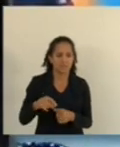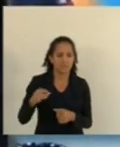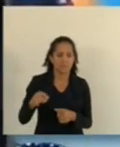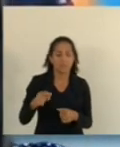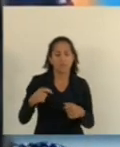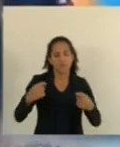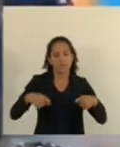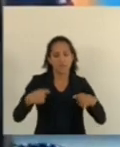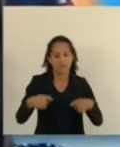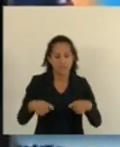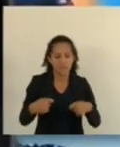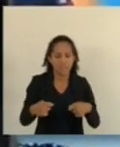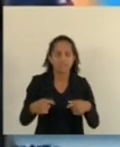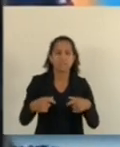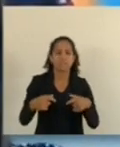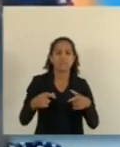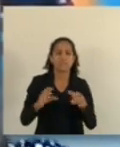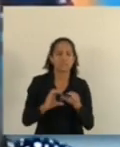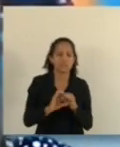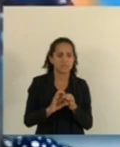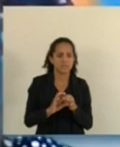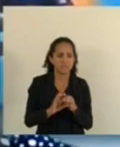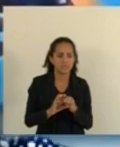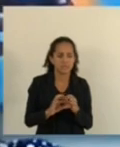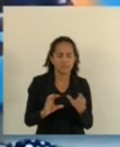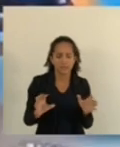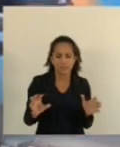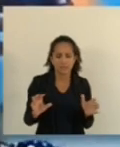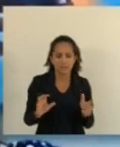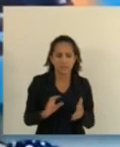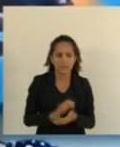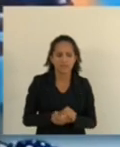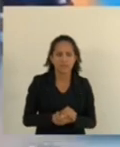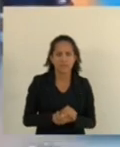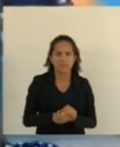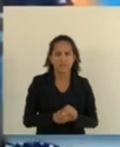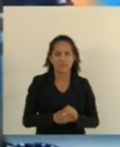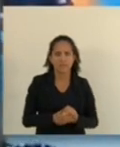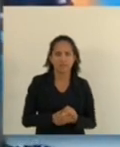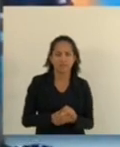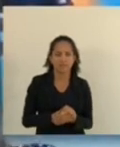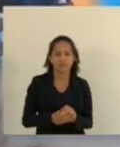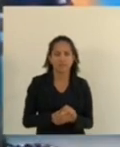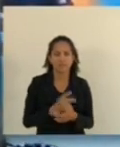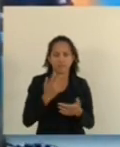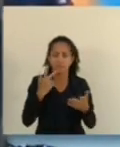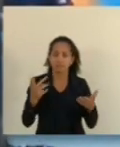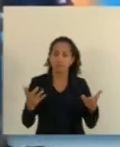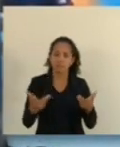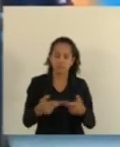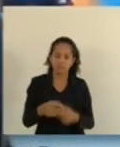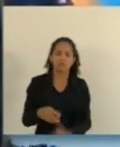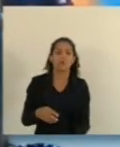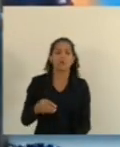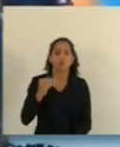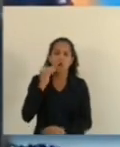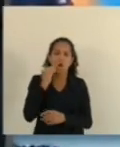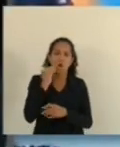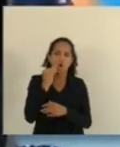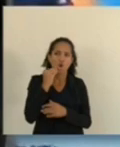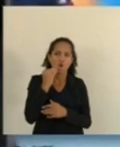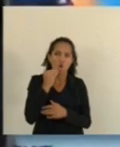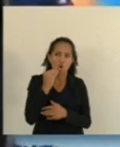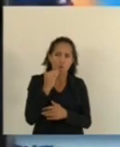libertar economicamente, dando condição a elas de uma educação, de uma qualificação, de uma oportunidade e